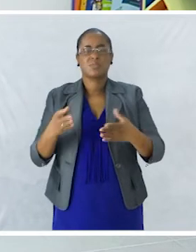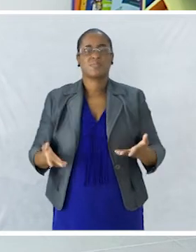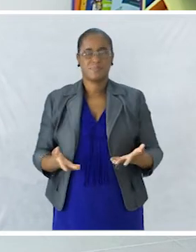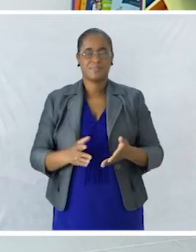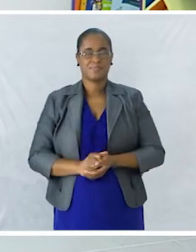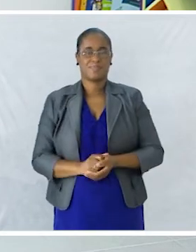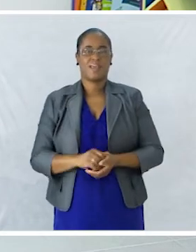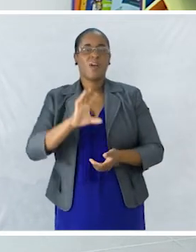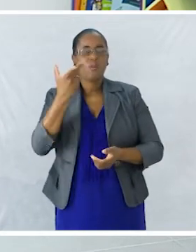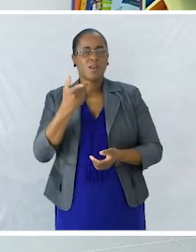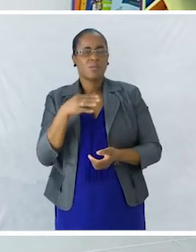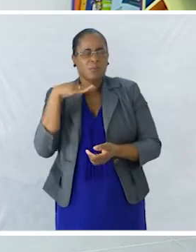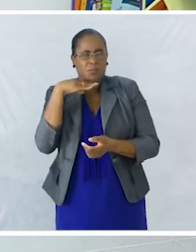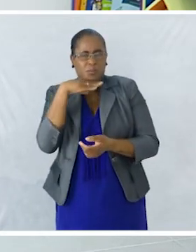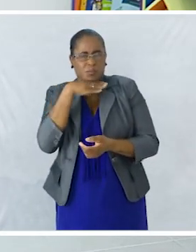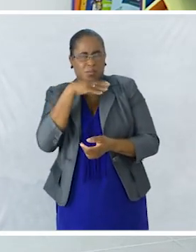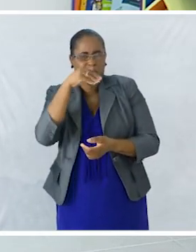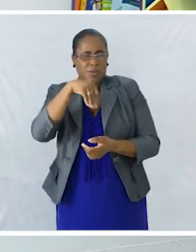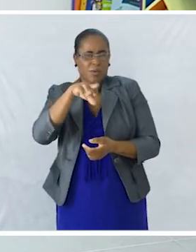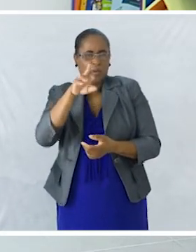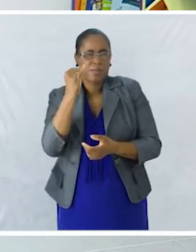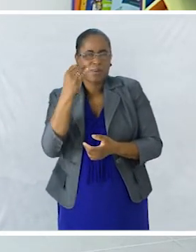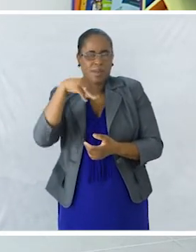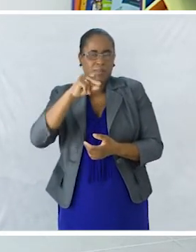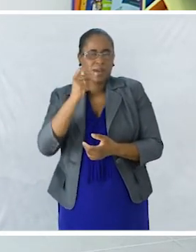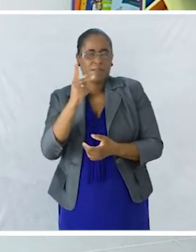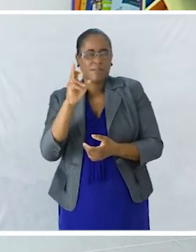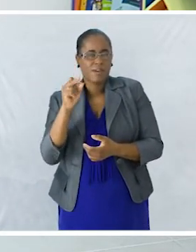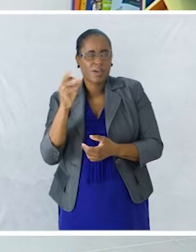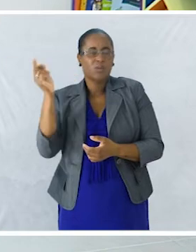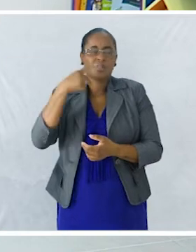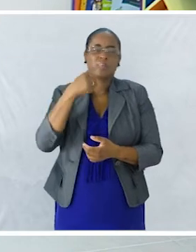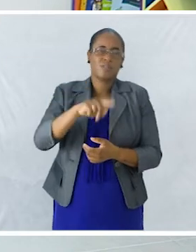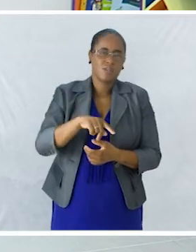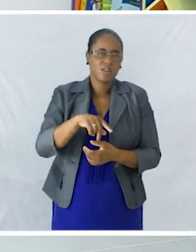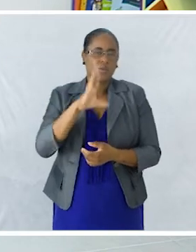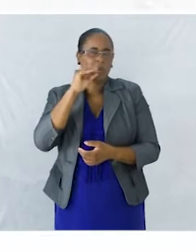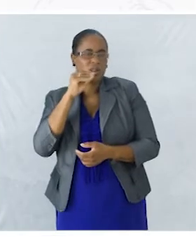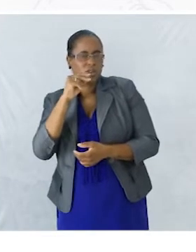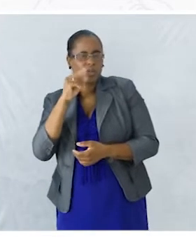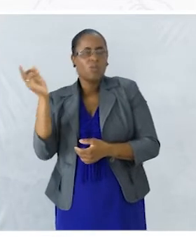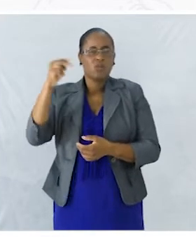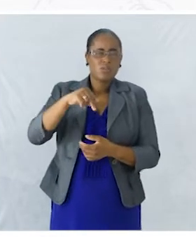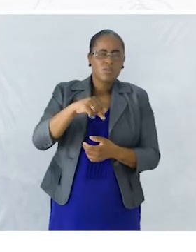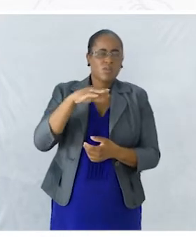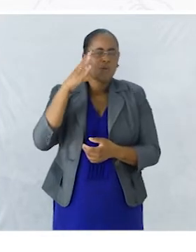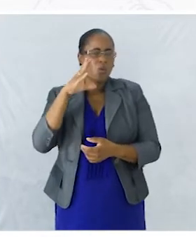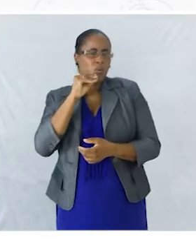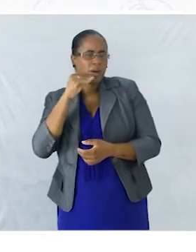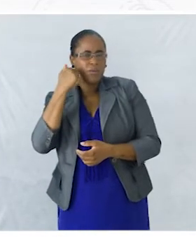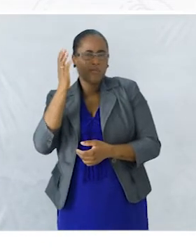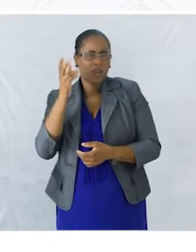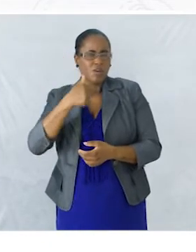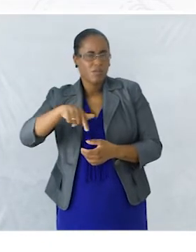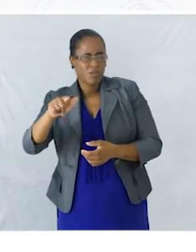Quando a primavera voltou O patinho feio foi nadar para o lago E viu a sua imagem refletida na água Então